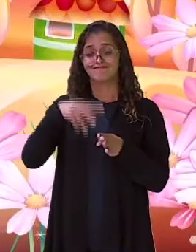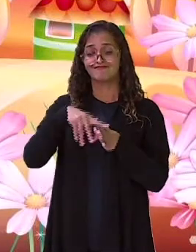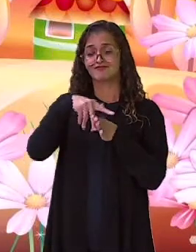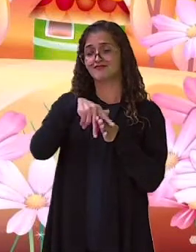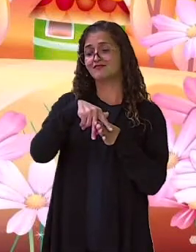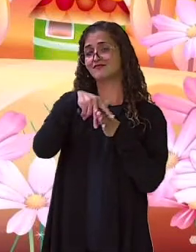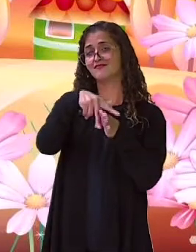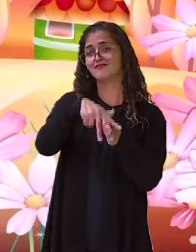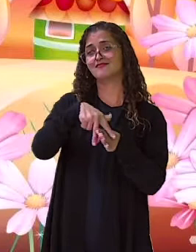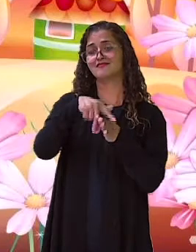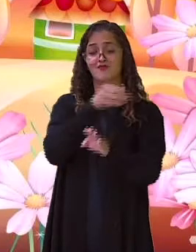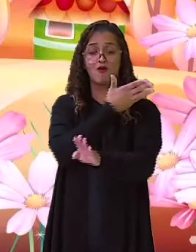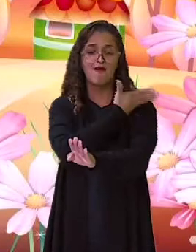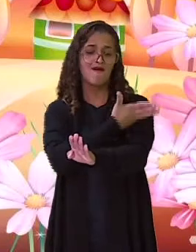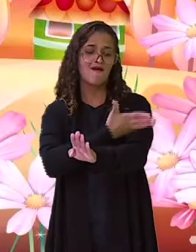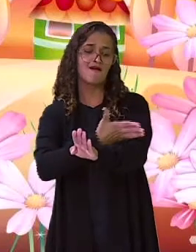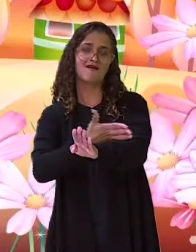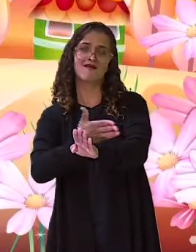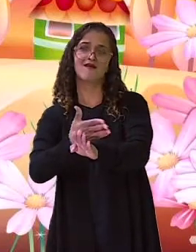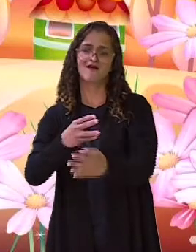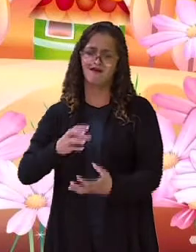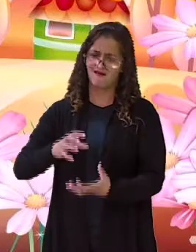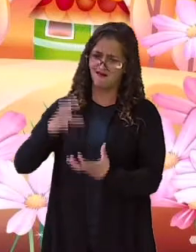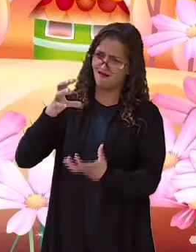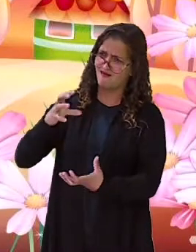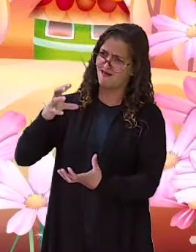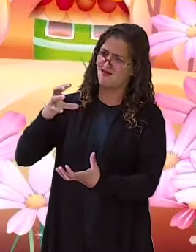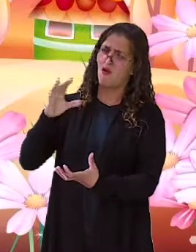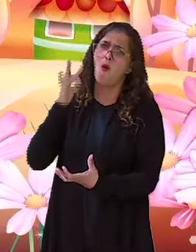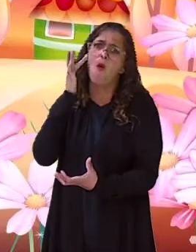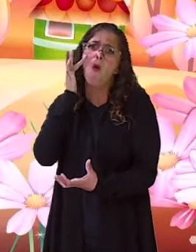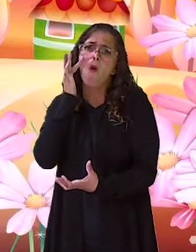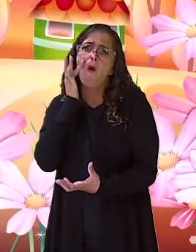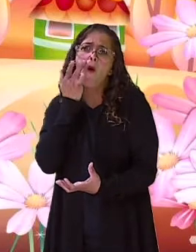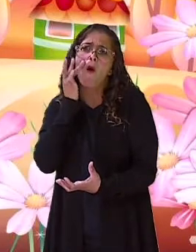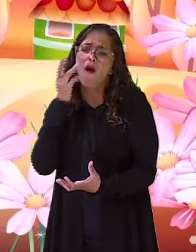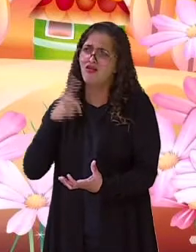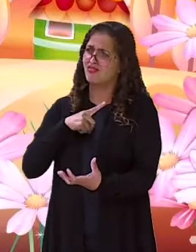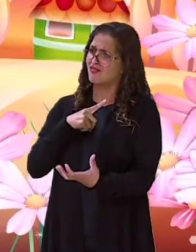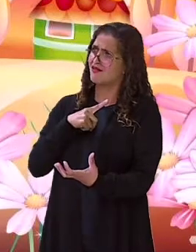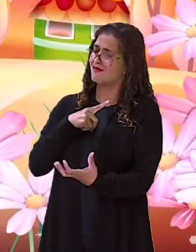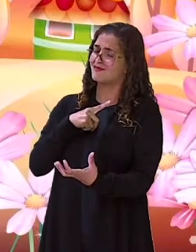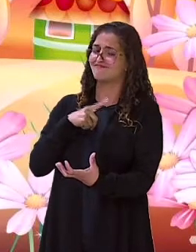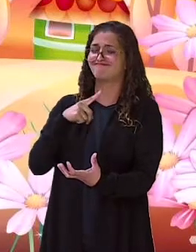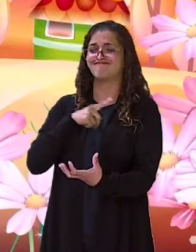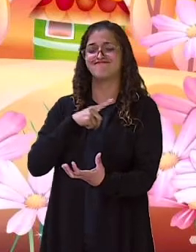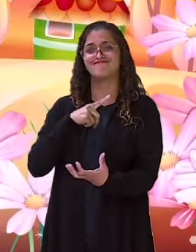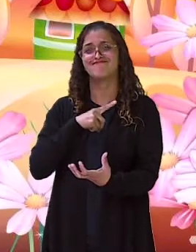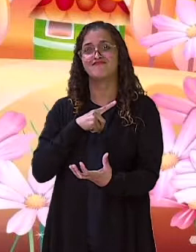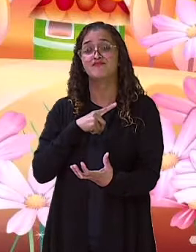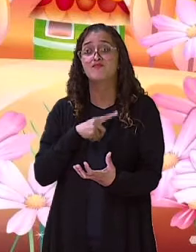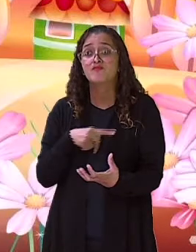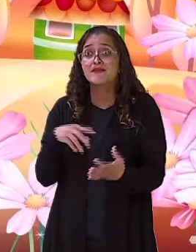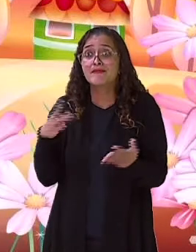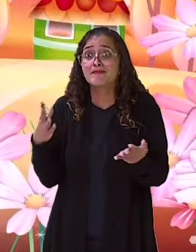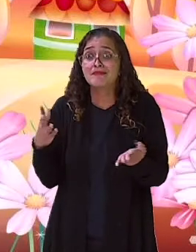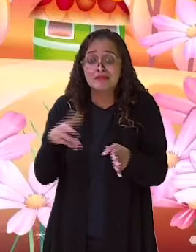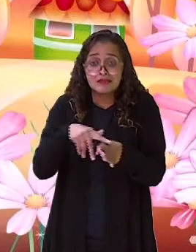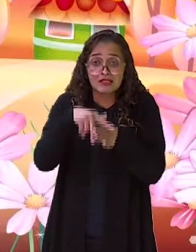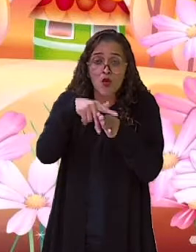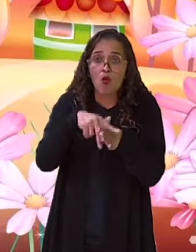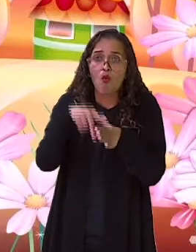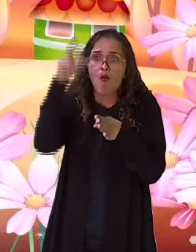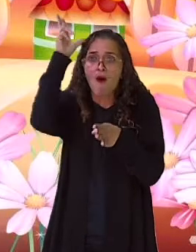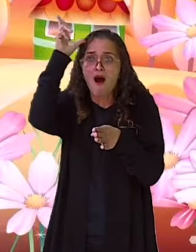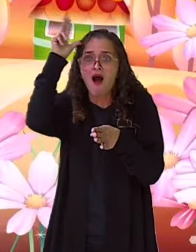um cavalo branco. E que tinha um saco de moedas de ouro. E que o belo e fogoso animal, ao